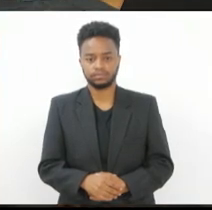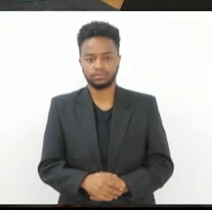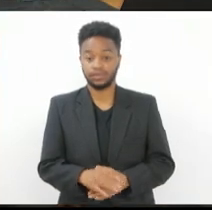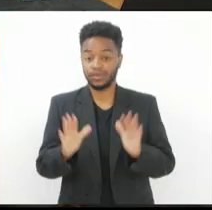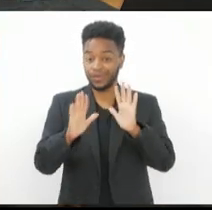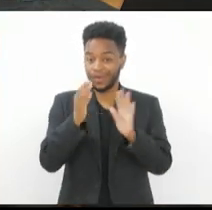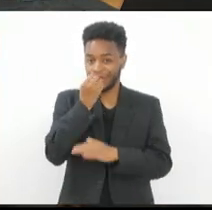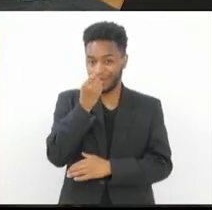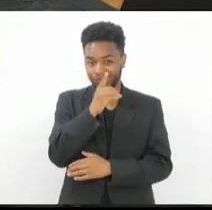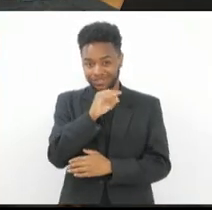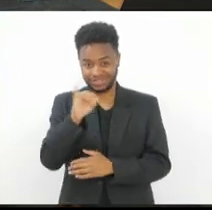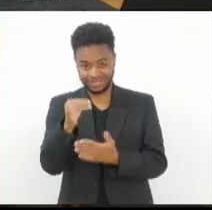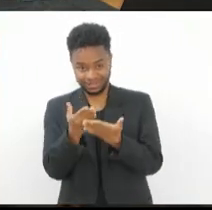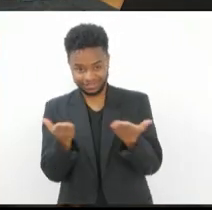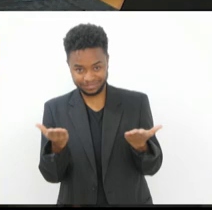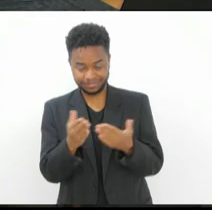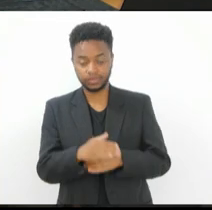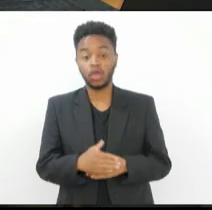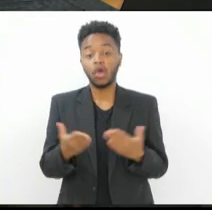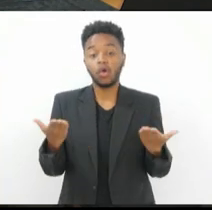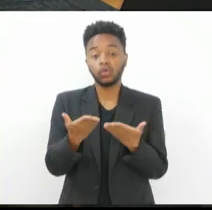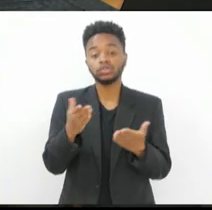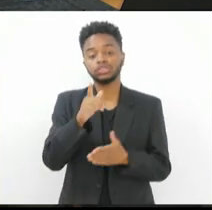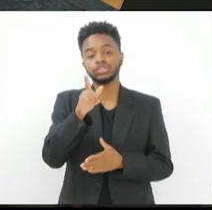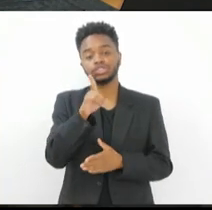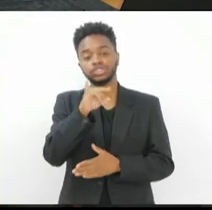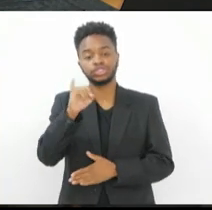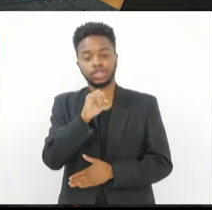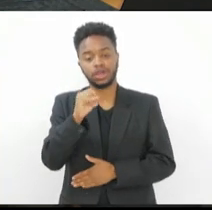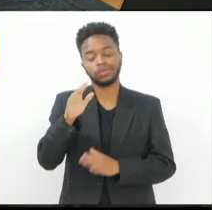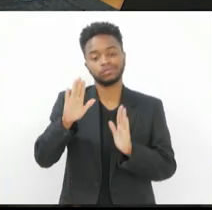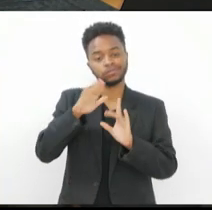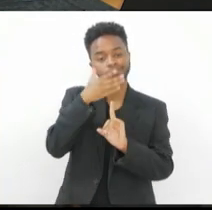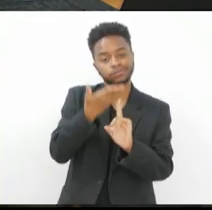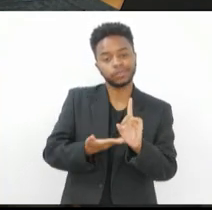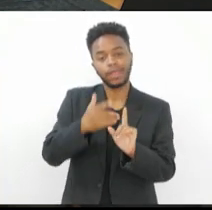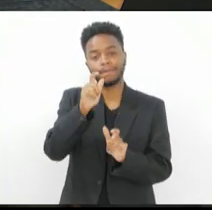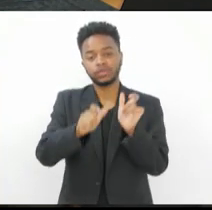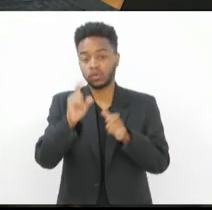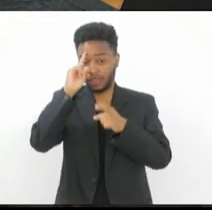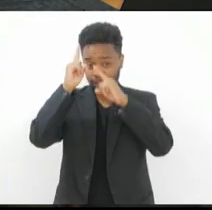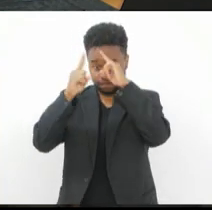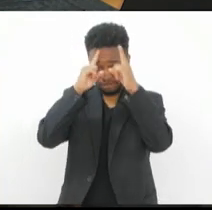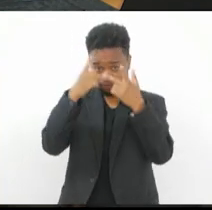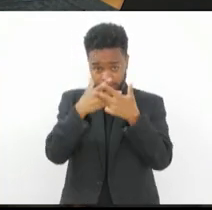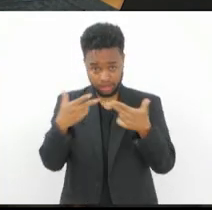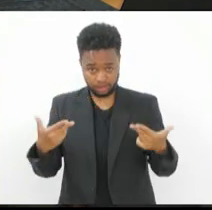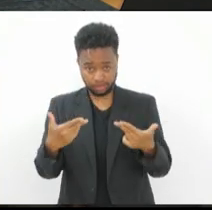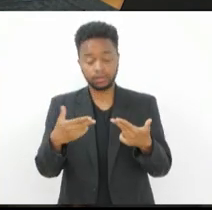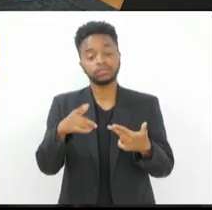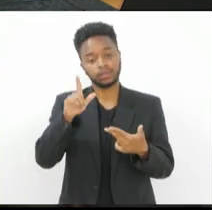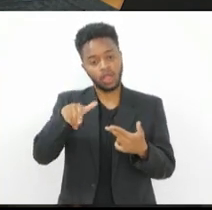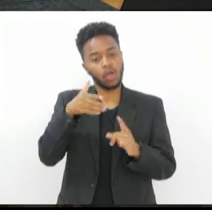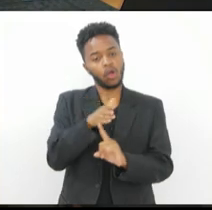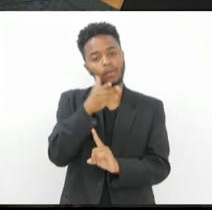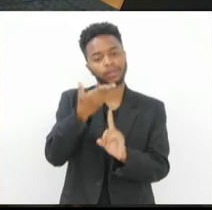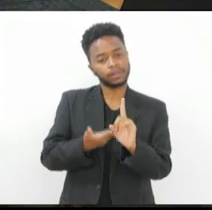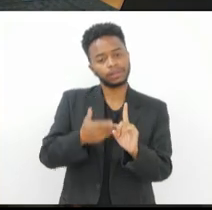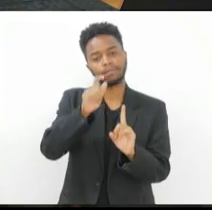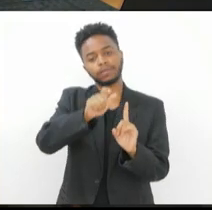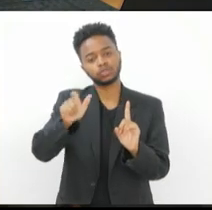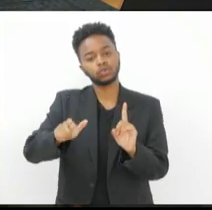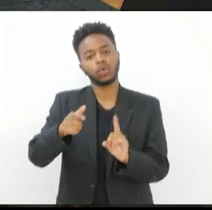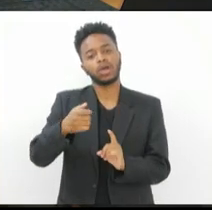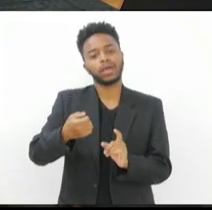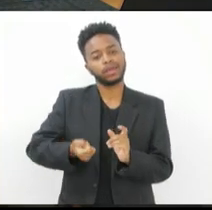Bom Dia! Hoje é Dia do Inventor, uma homenagem às pessoas que criam inovações e as contribuições para o nosso